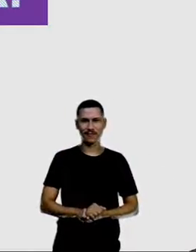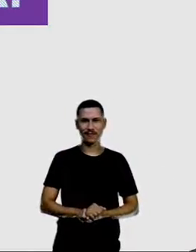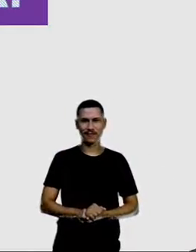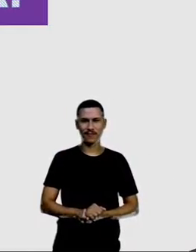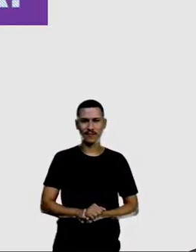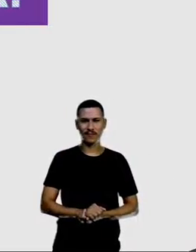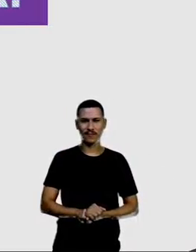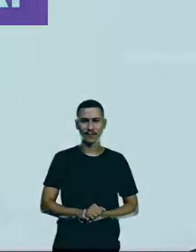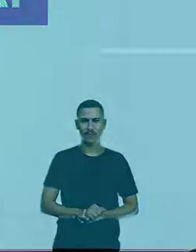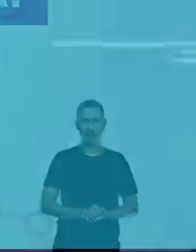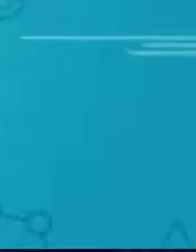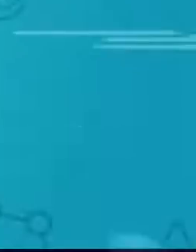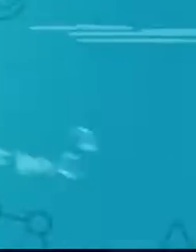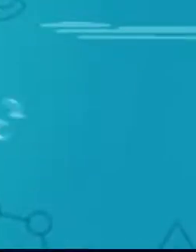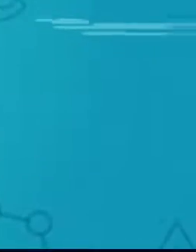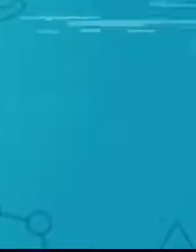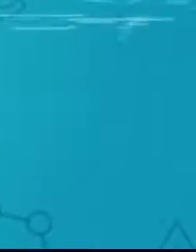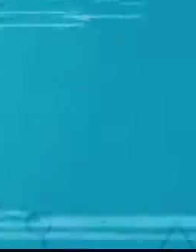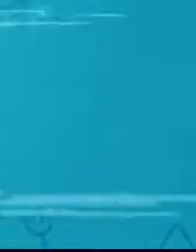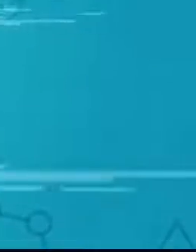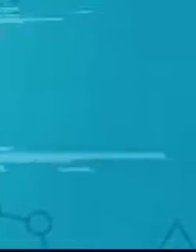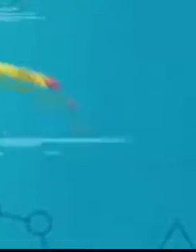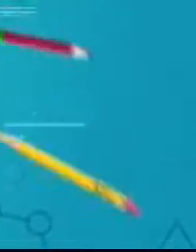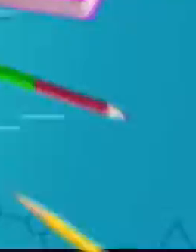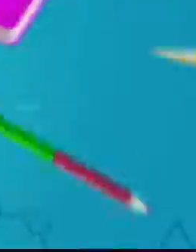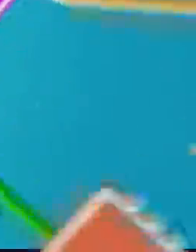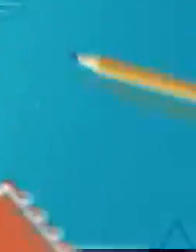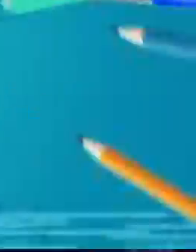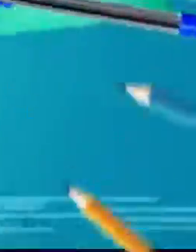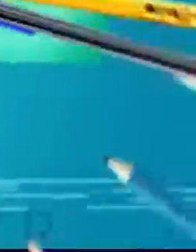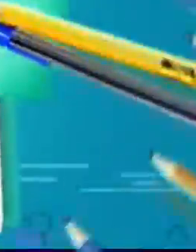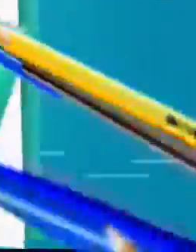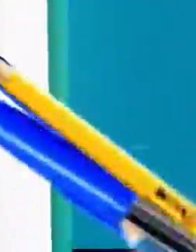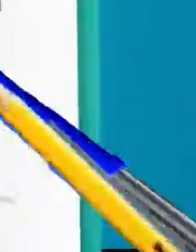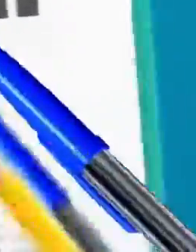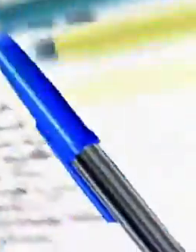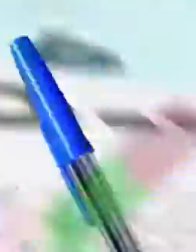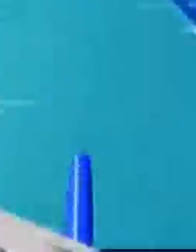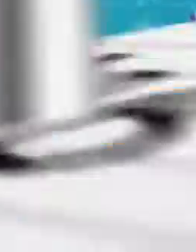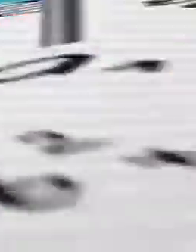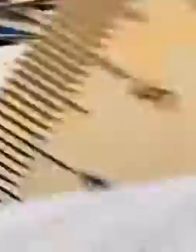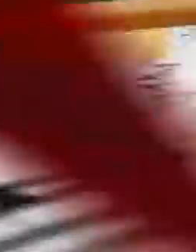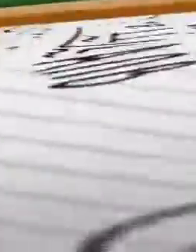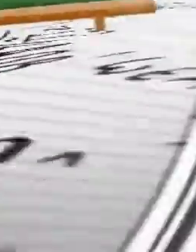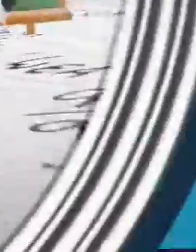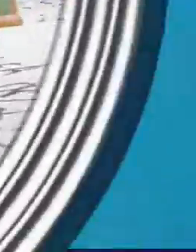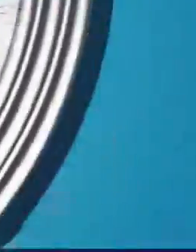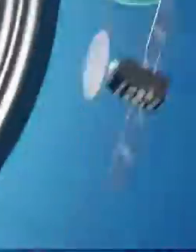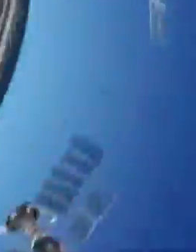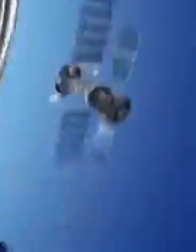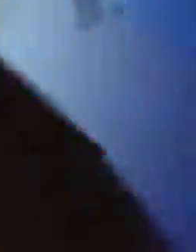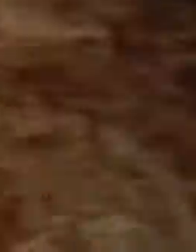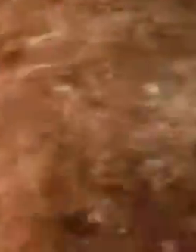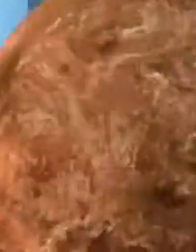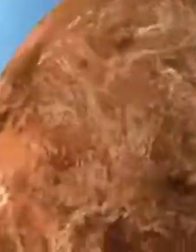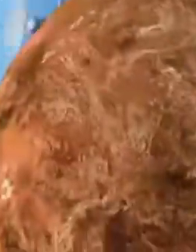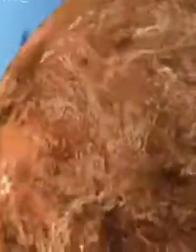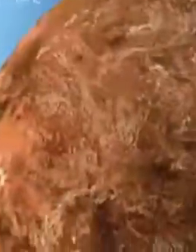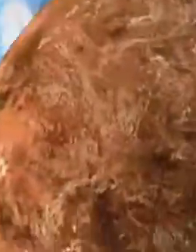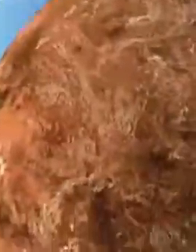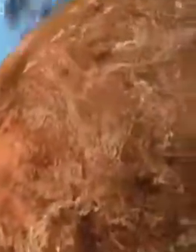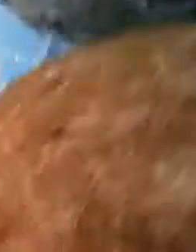E aí? E aí?